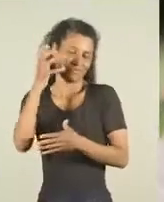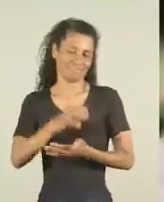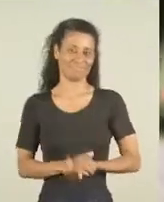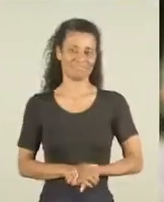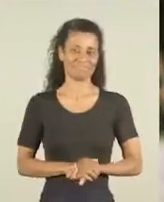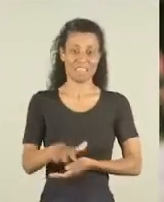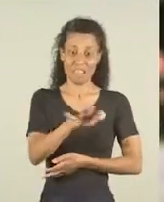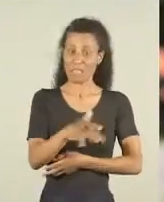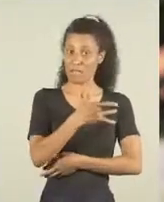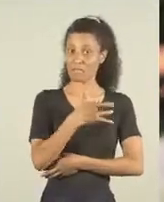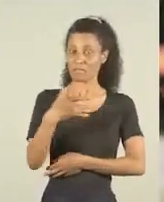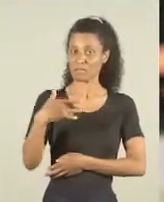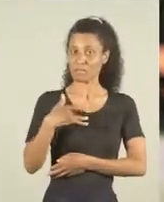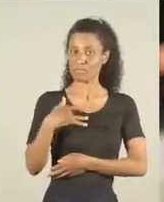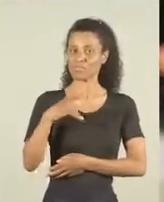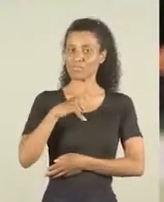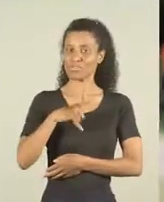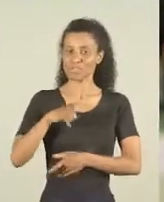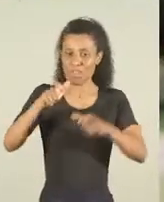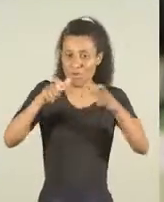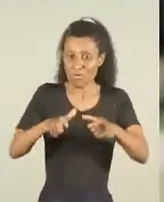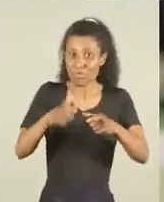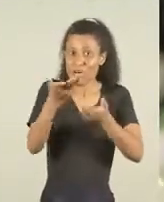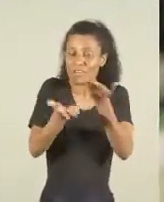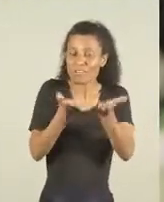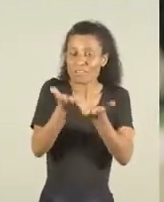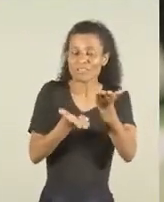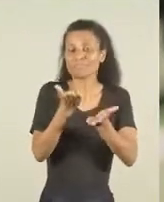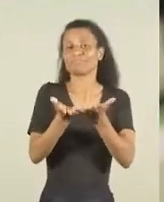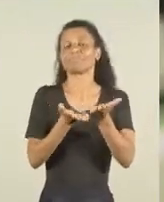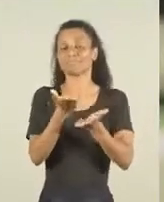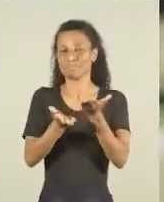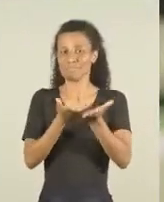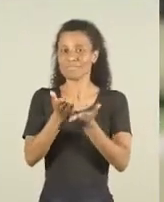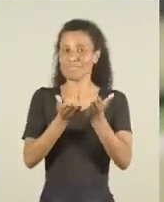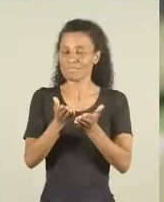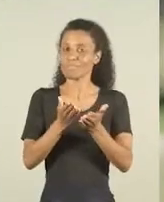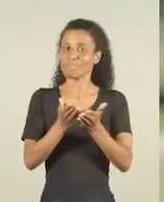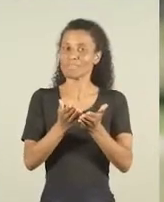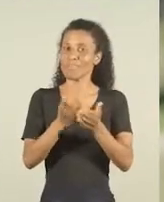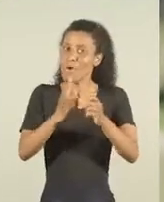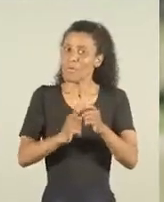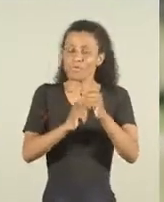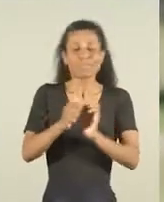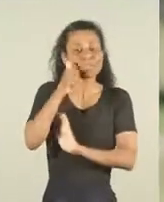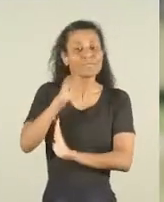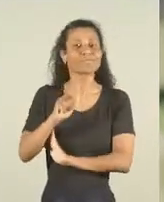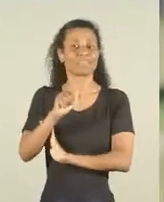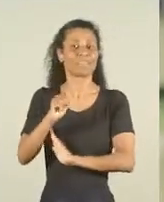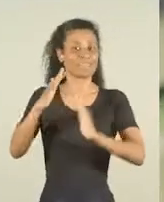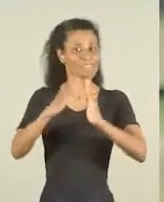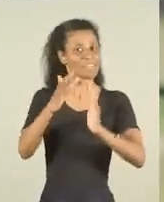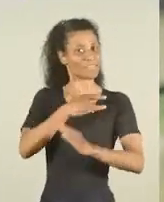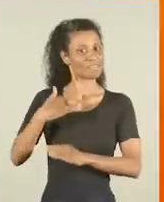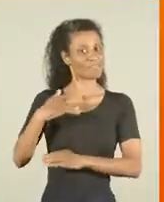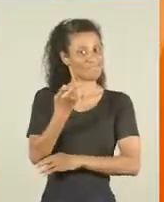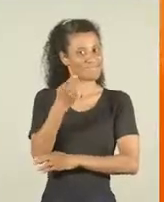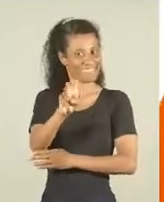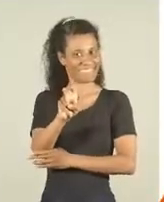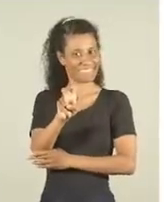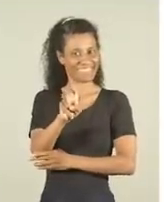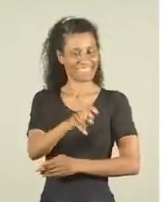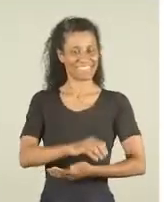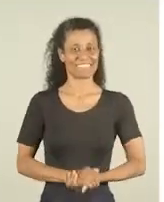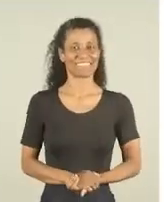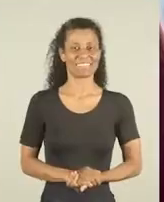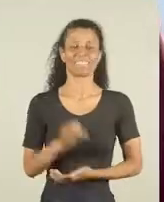saúde, vamos implantar alas de atendimento prioritário para as mulheres nos postos de saúde. É